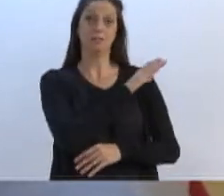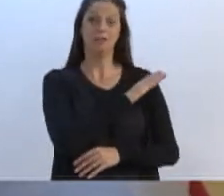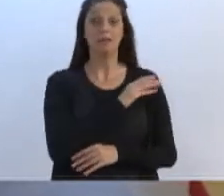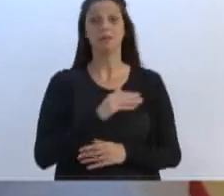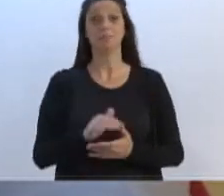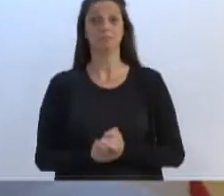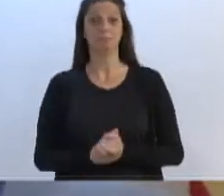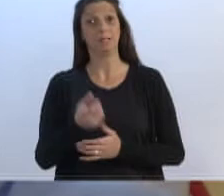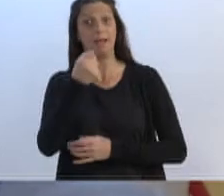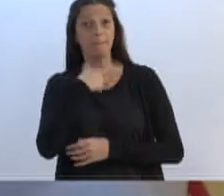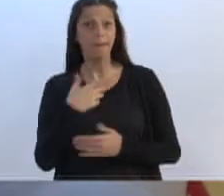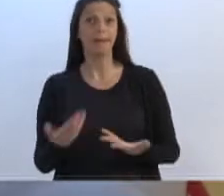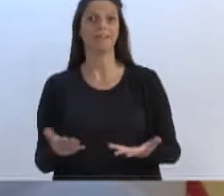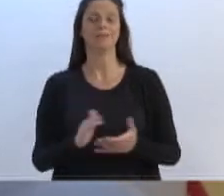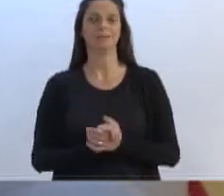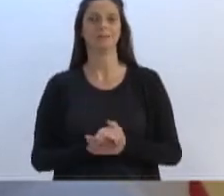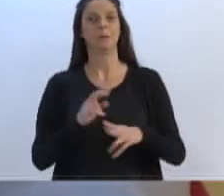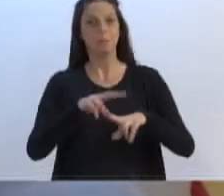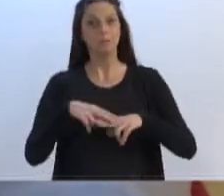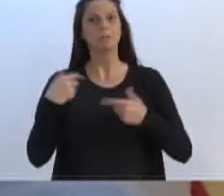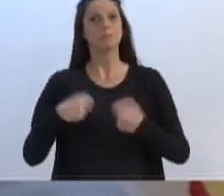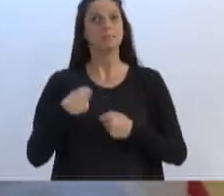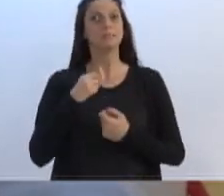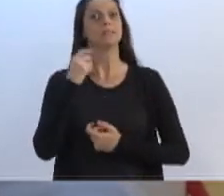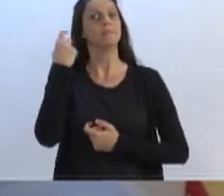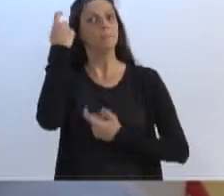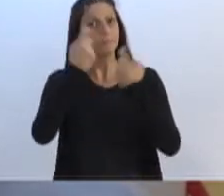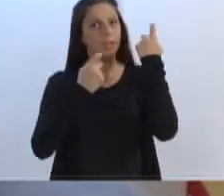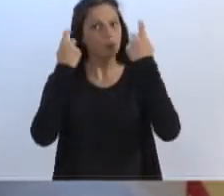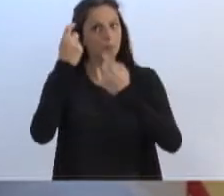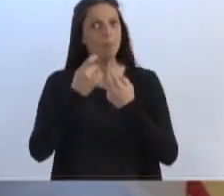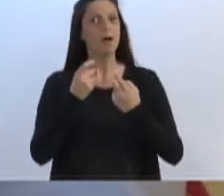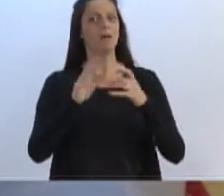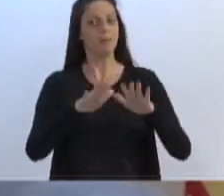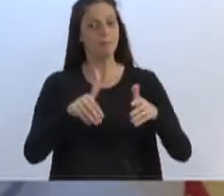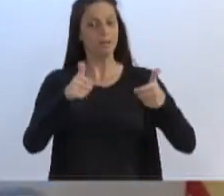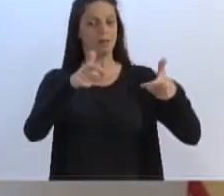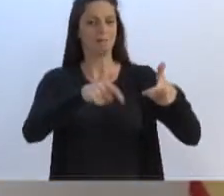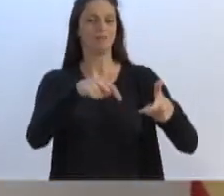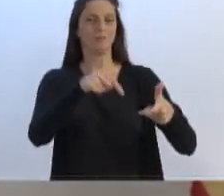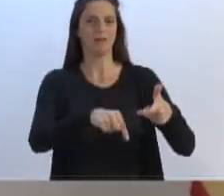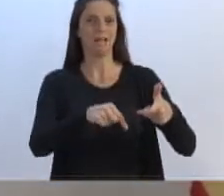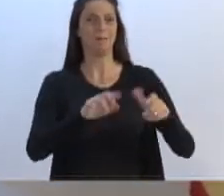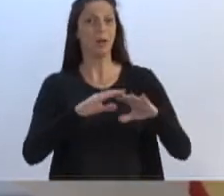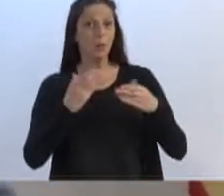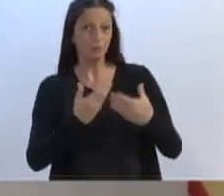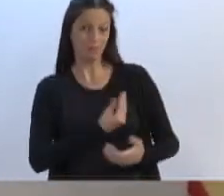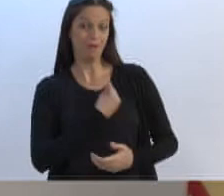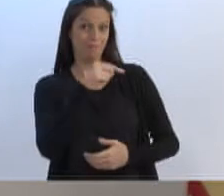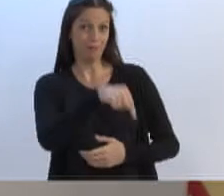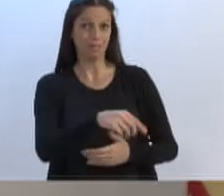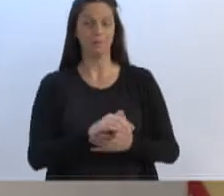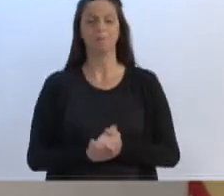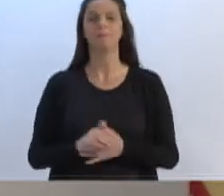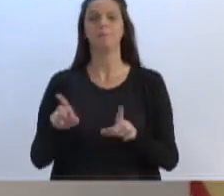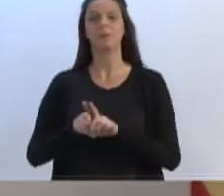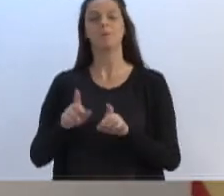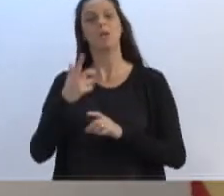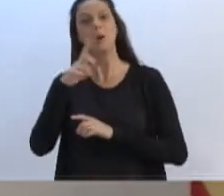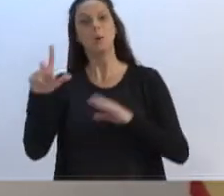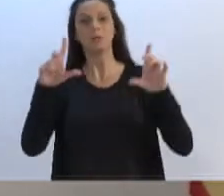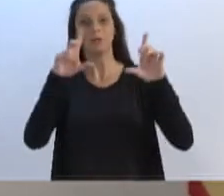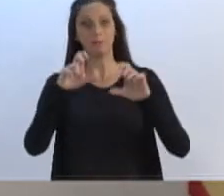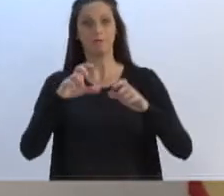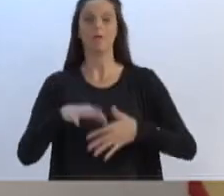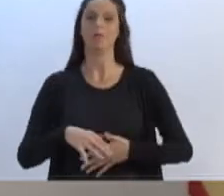nos preocupar também com as melhorias para essa comunidade. Também gostaria de mostrar a próxima foto. quero dar os parabéns ao nosso grande líder,